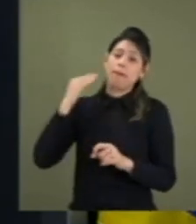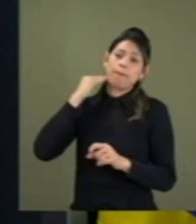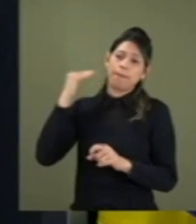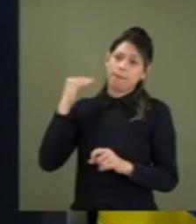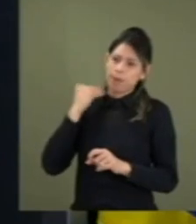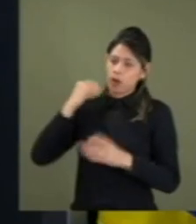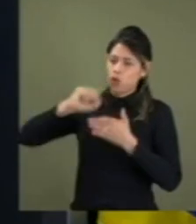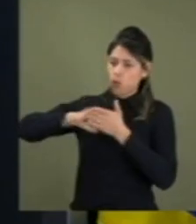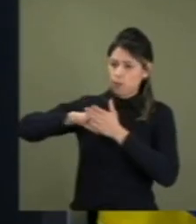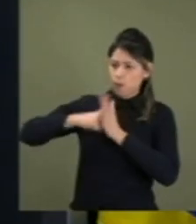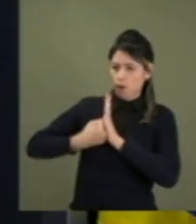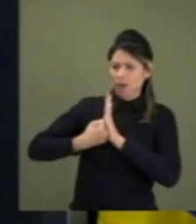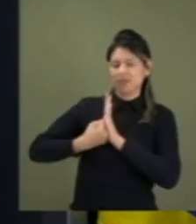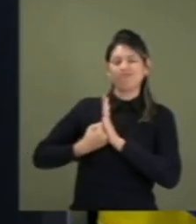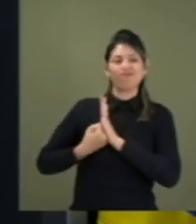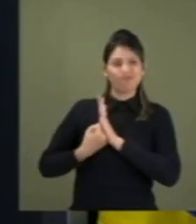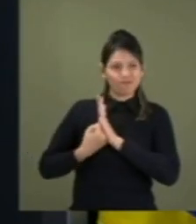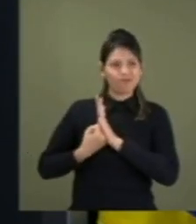hoje,